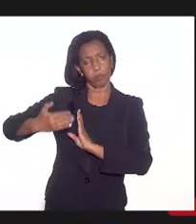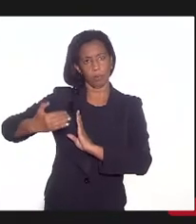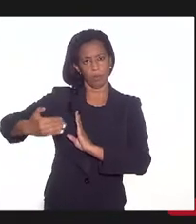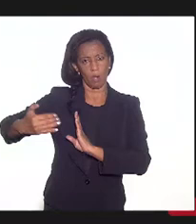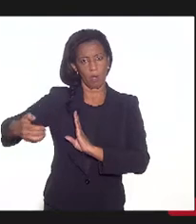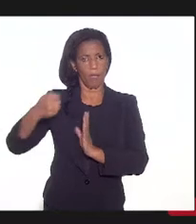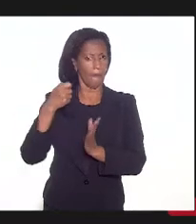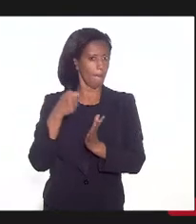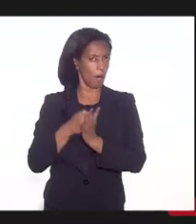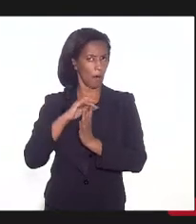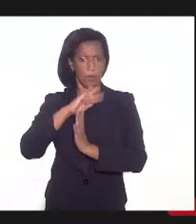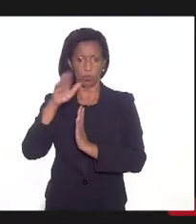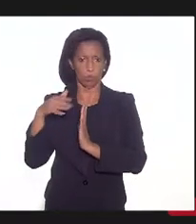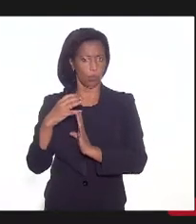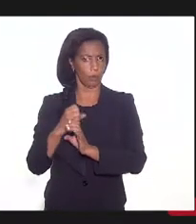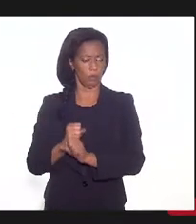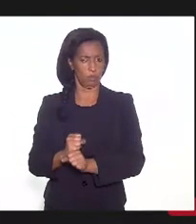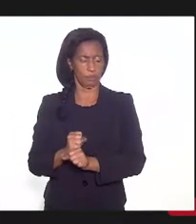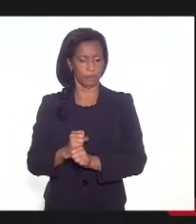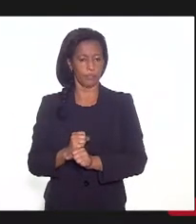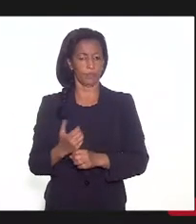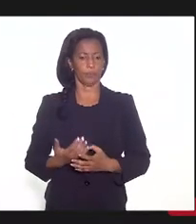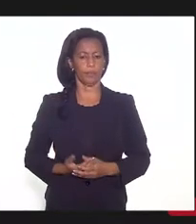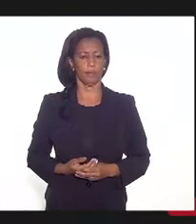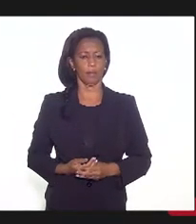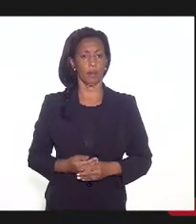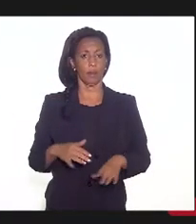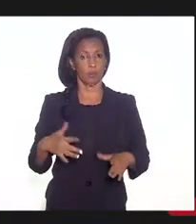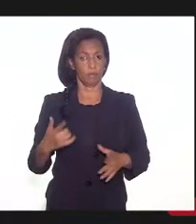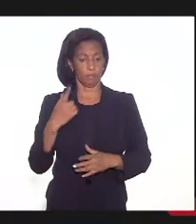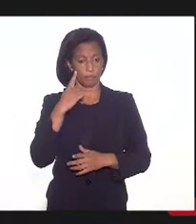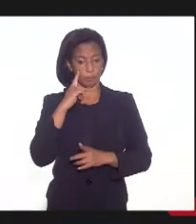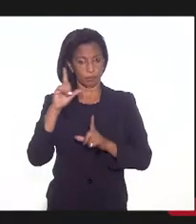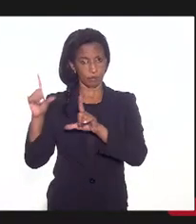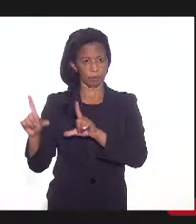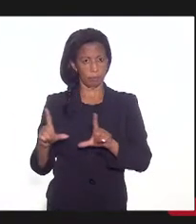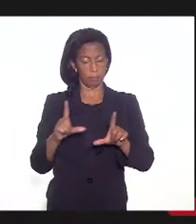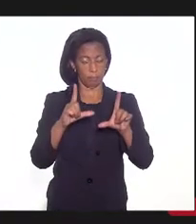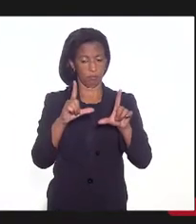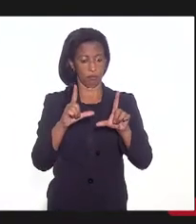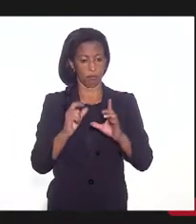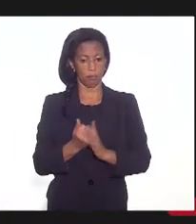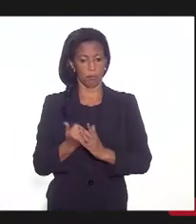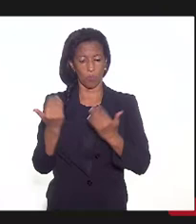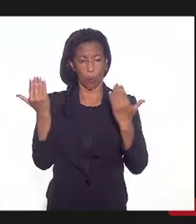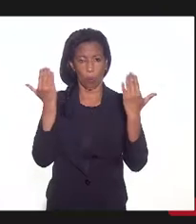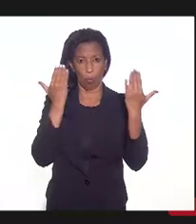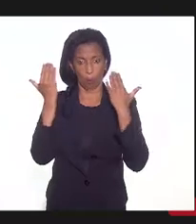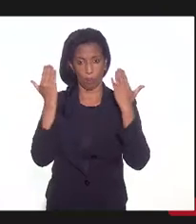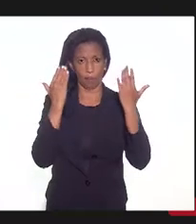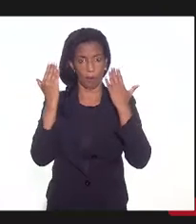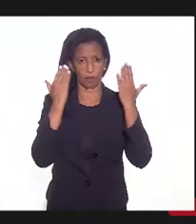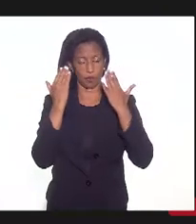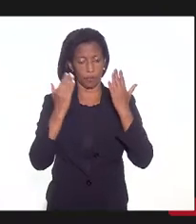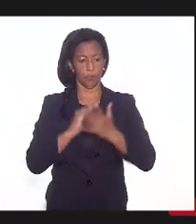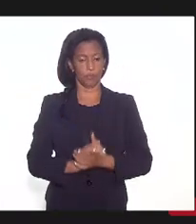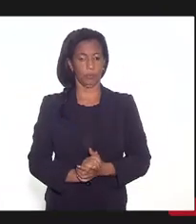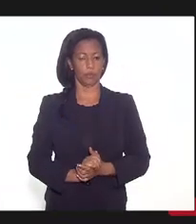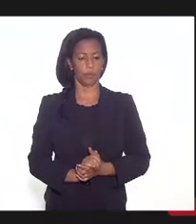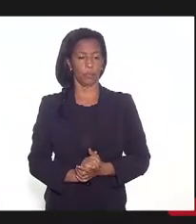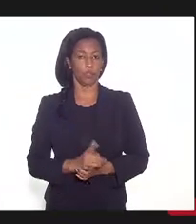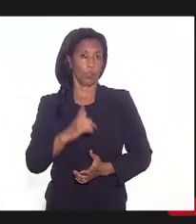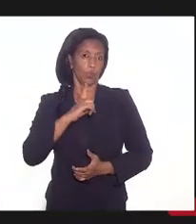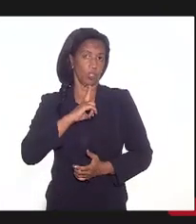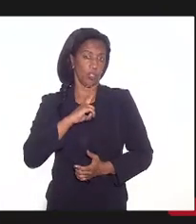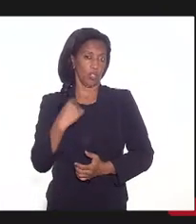pagamento dessa dívida. A gente faz aí, nesse próximo slide, um comparativo, do que tinha